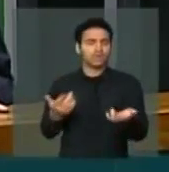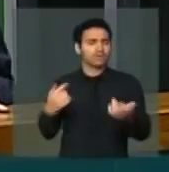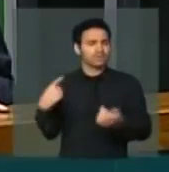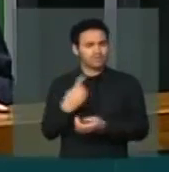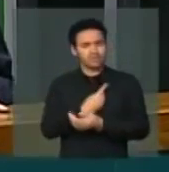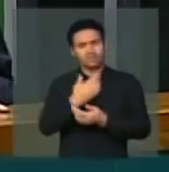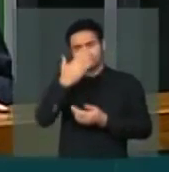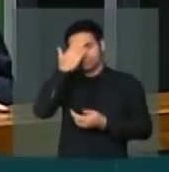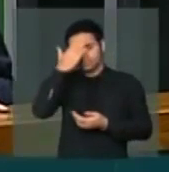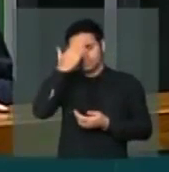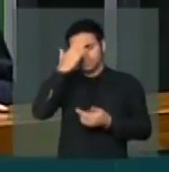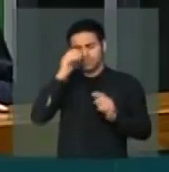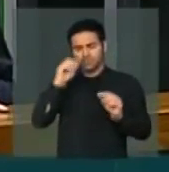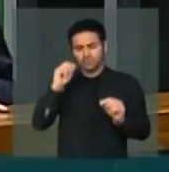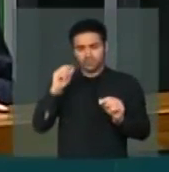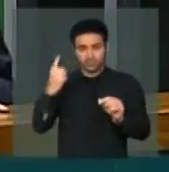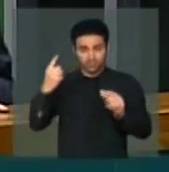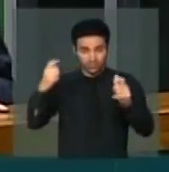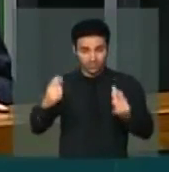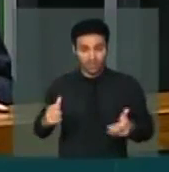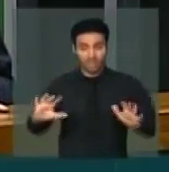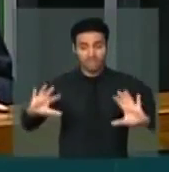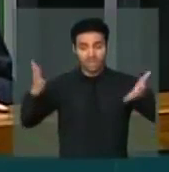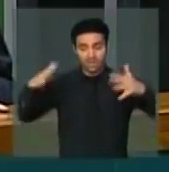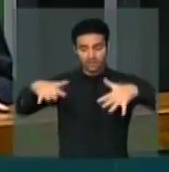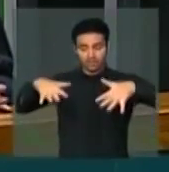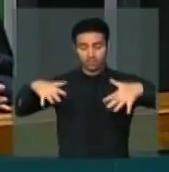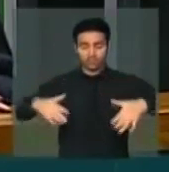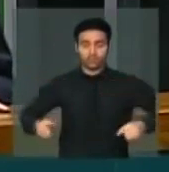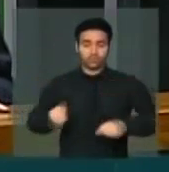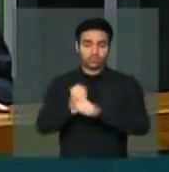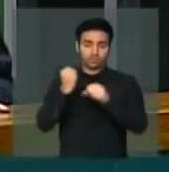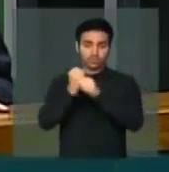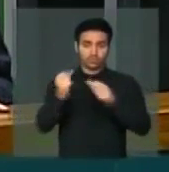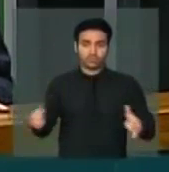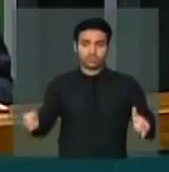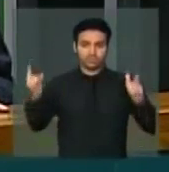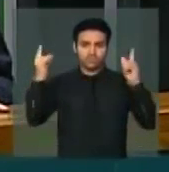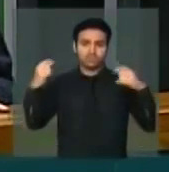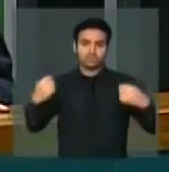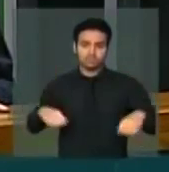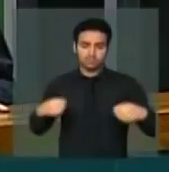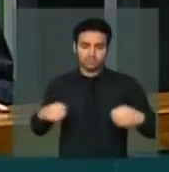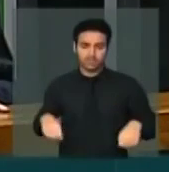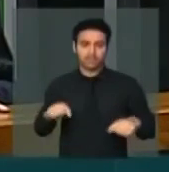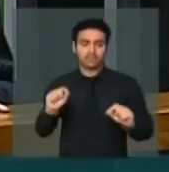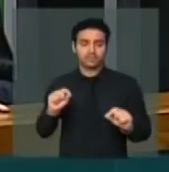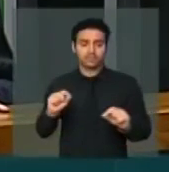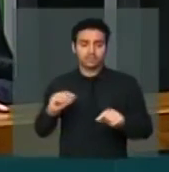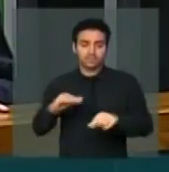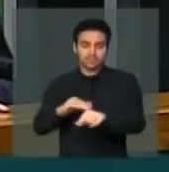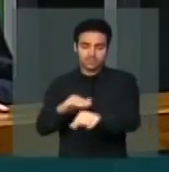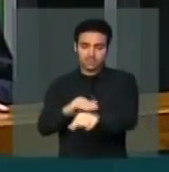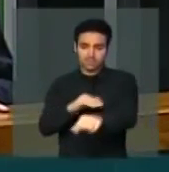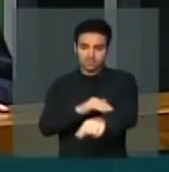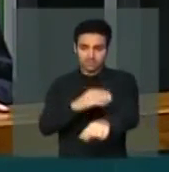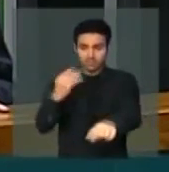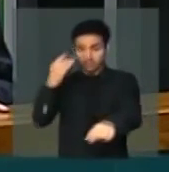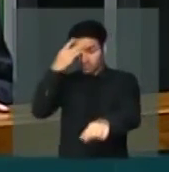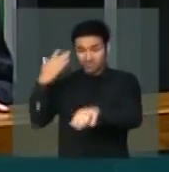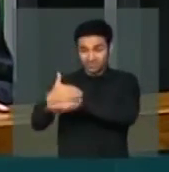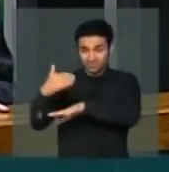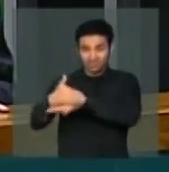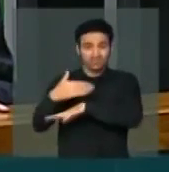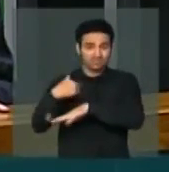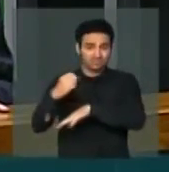um centro de convenções requer estacionamento suficiente para os seus frequentadores.